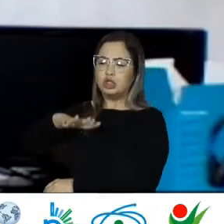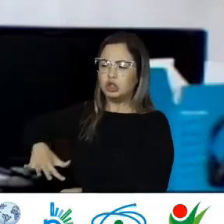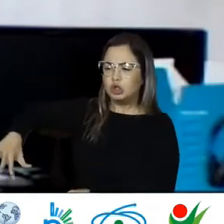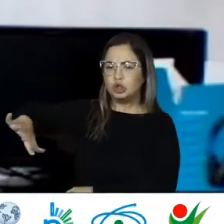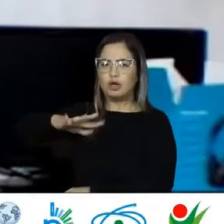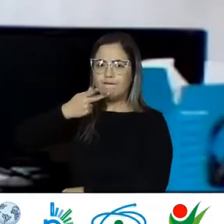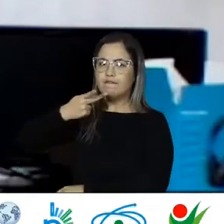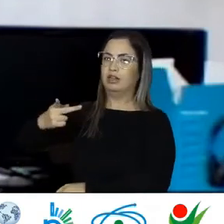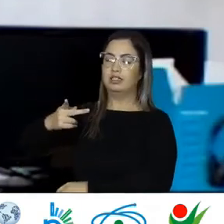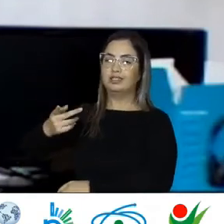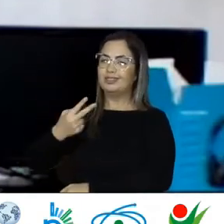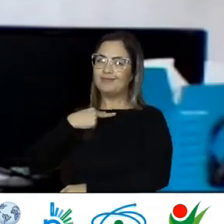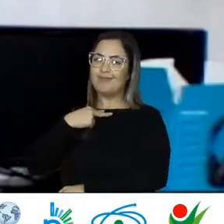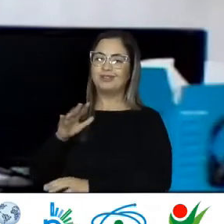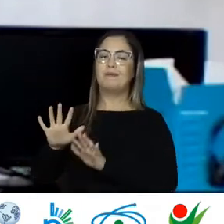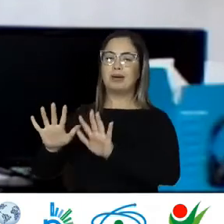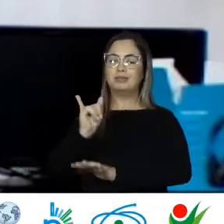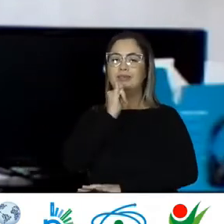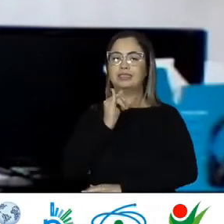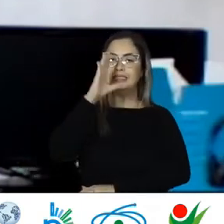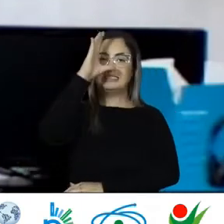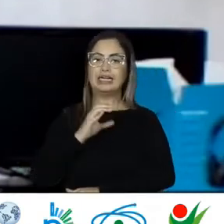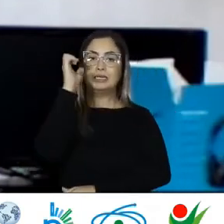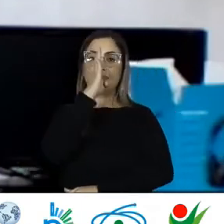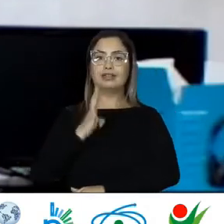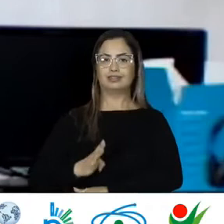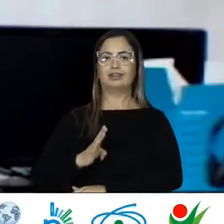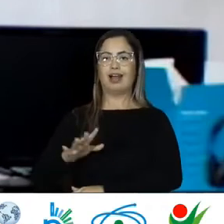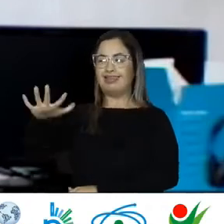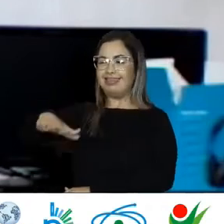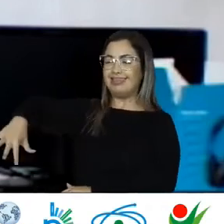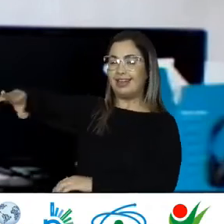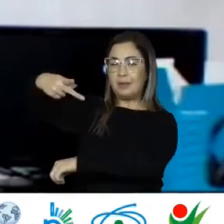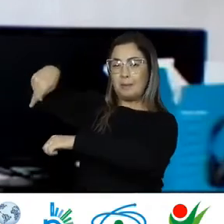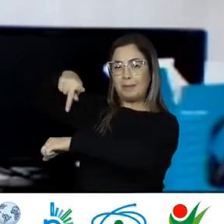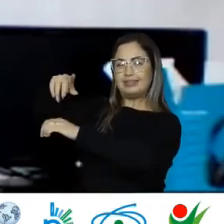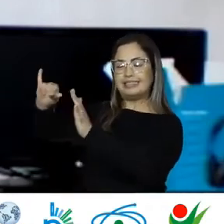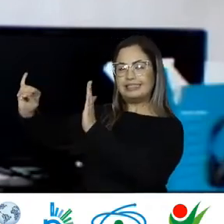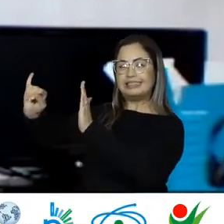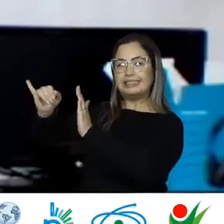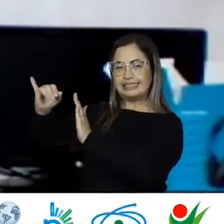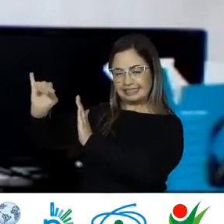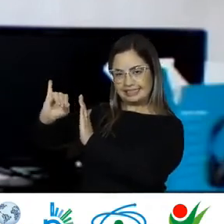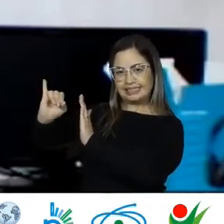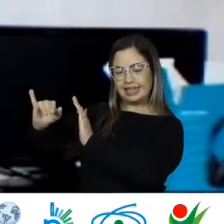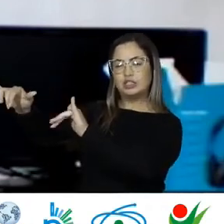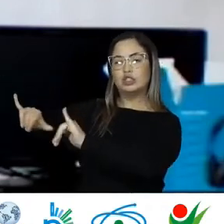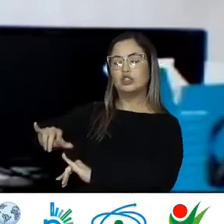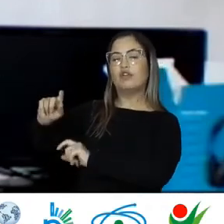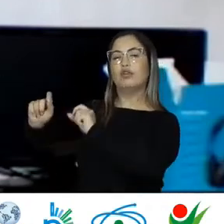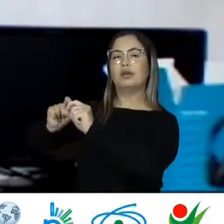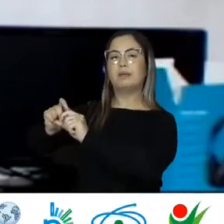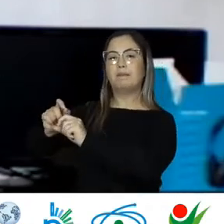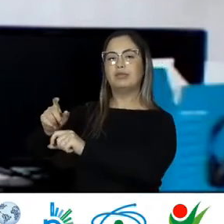classificação De brasileira Elas são racializadas Nessa racialização Muitas vezes A branquitude